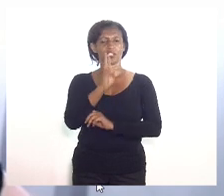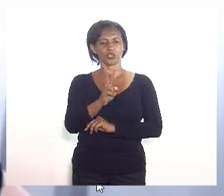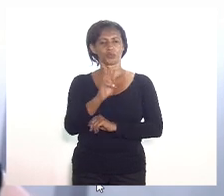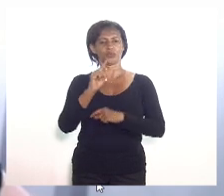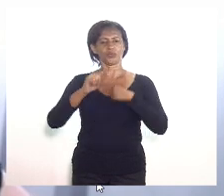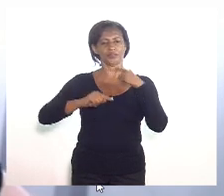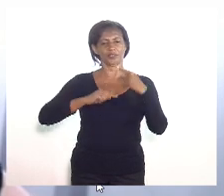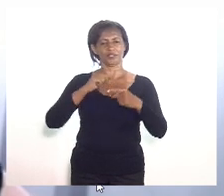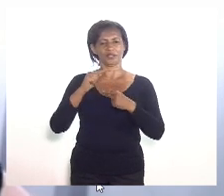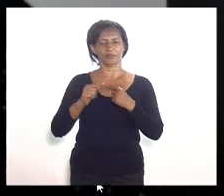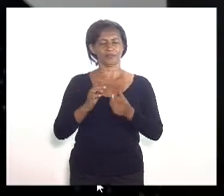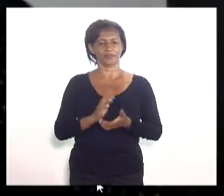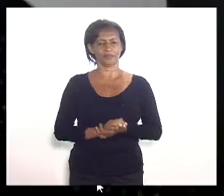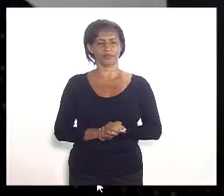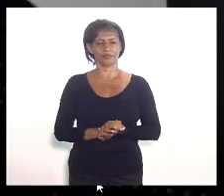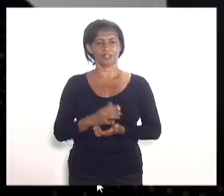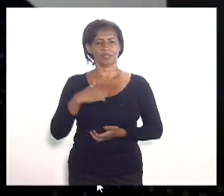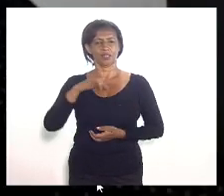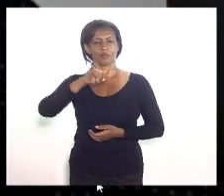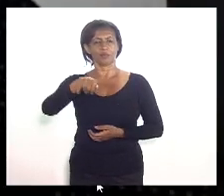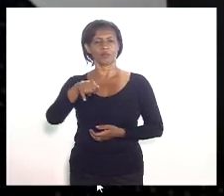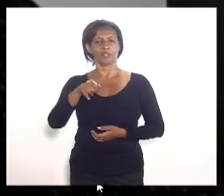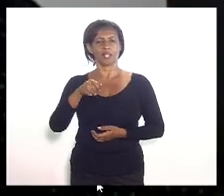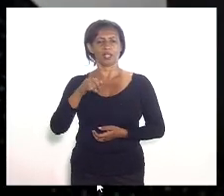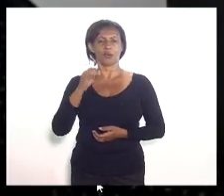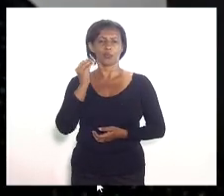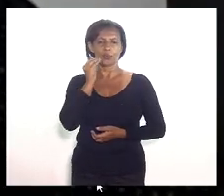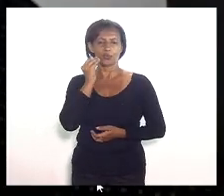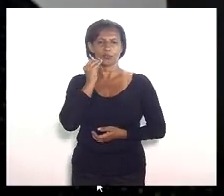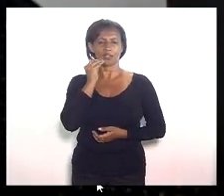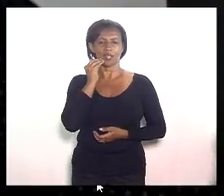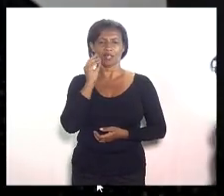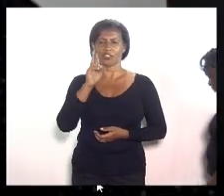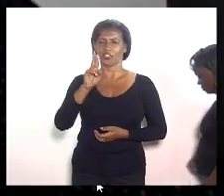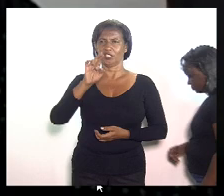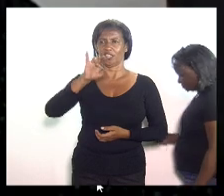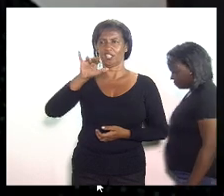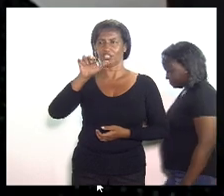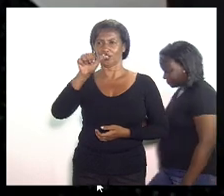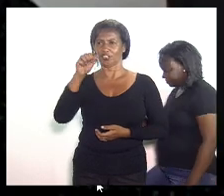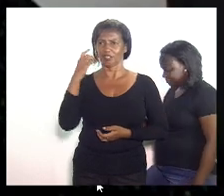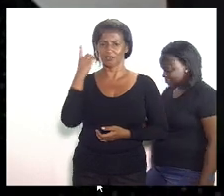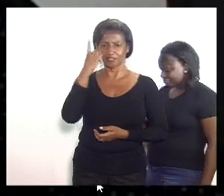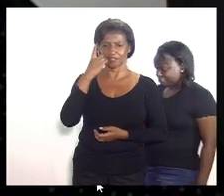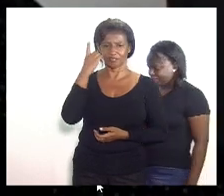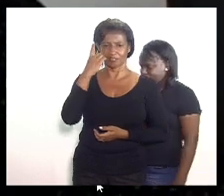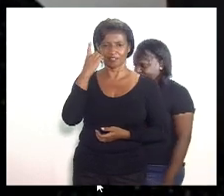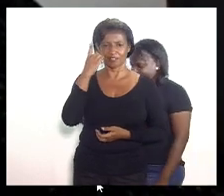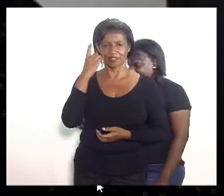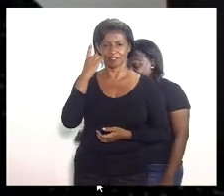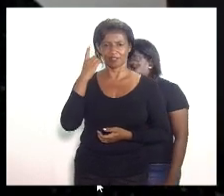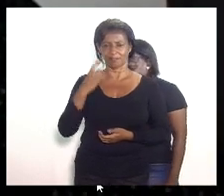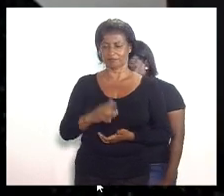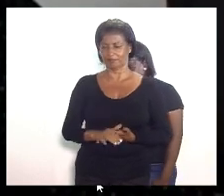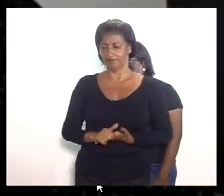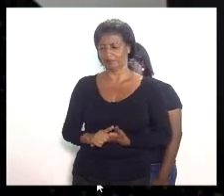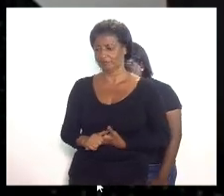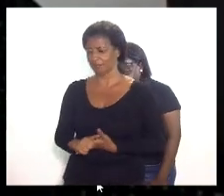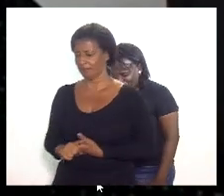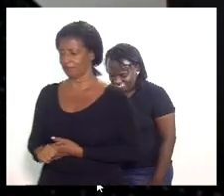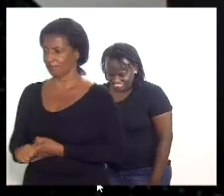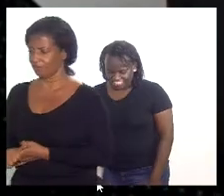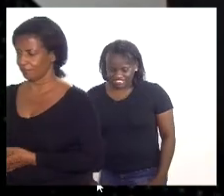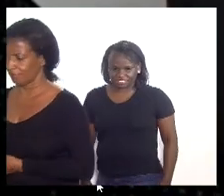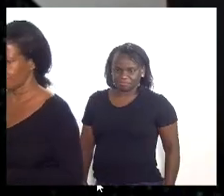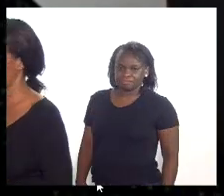Eu queria aproveitar a oportunidade, se a deputada enfermeira Rejane pode me colocar como coautora do seu projeto que se